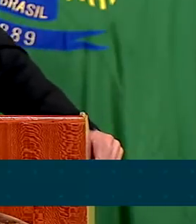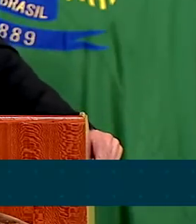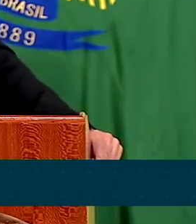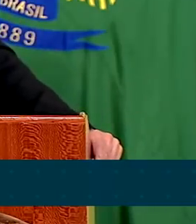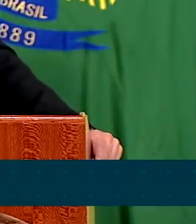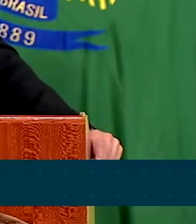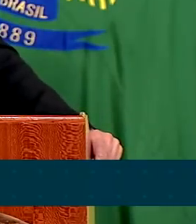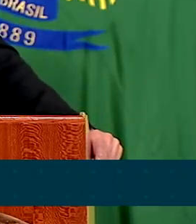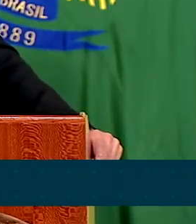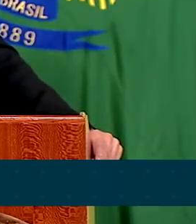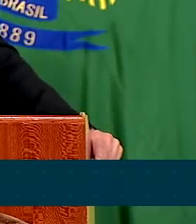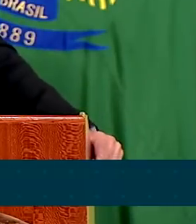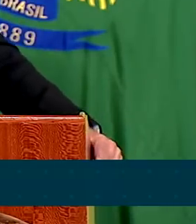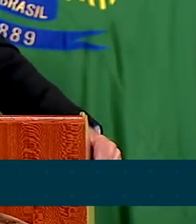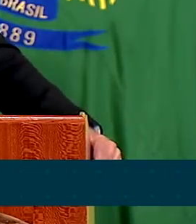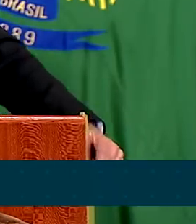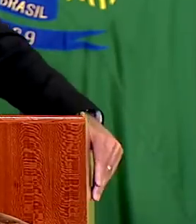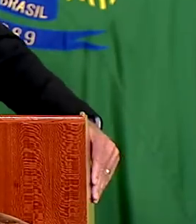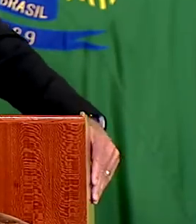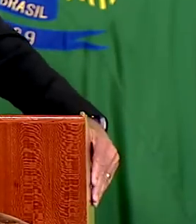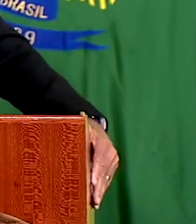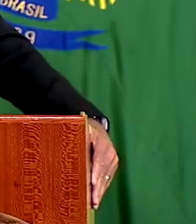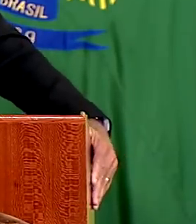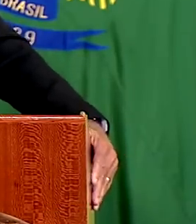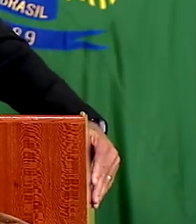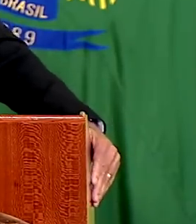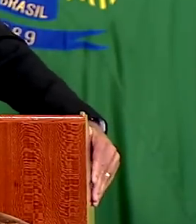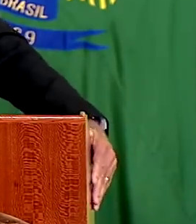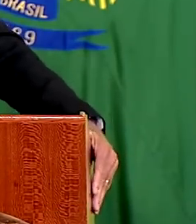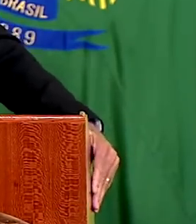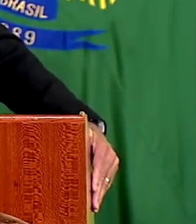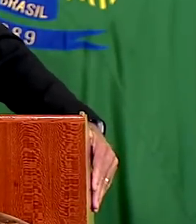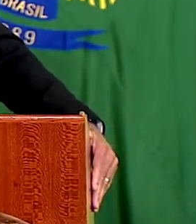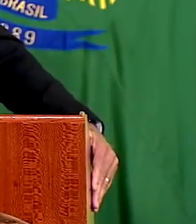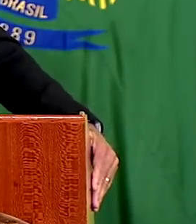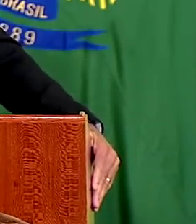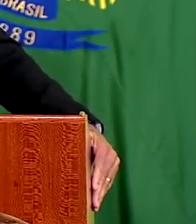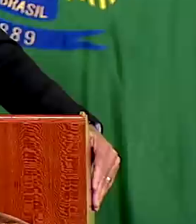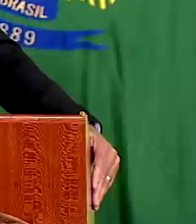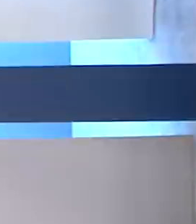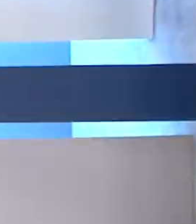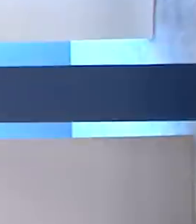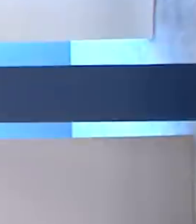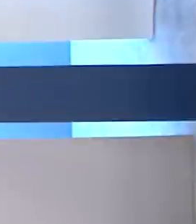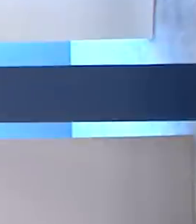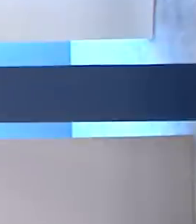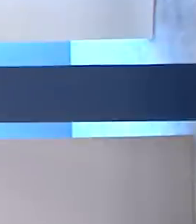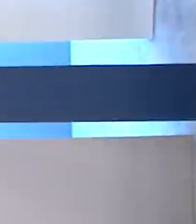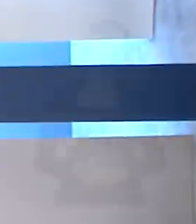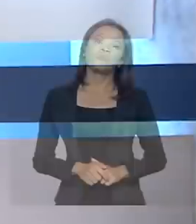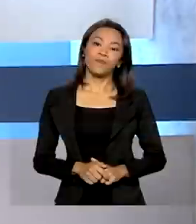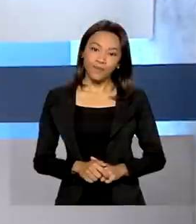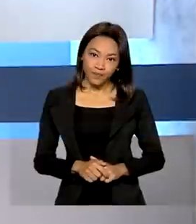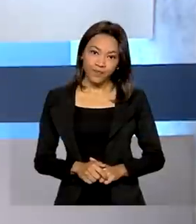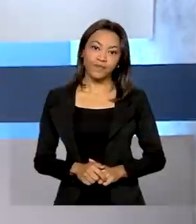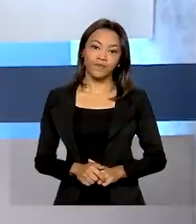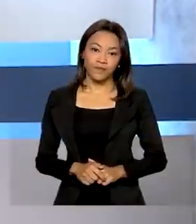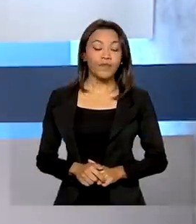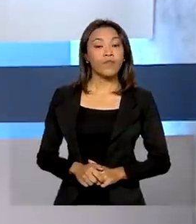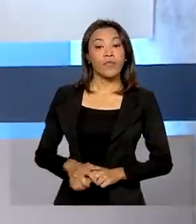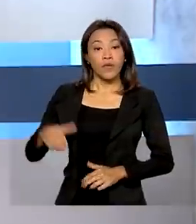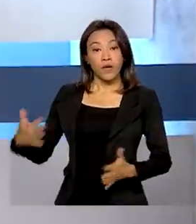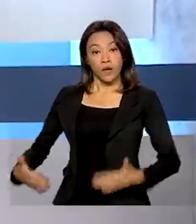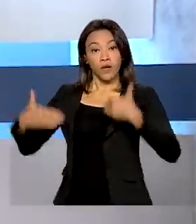programas que ajudam a todos nós, sem exceção. E o